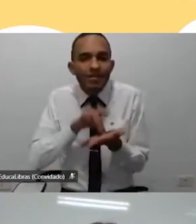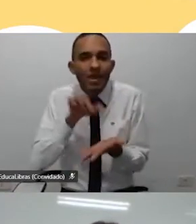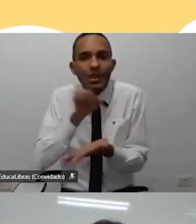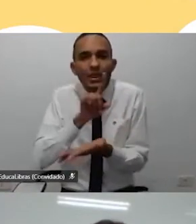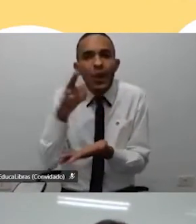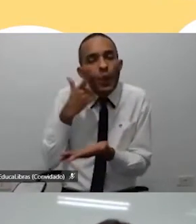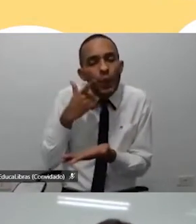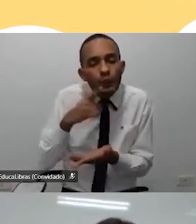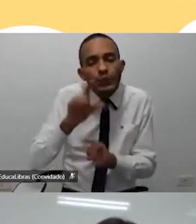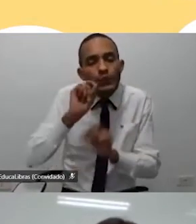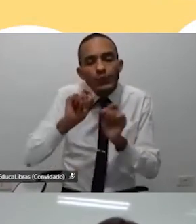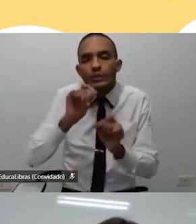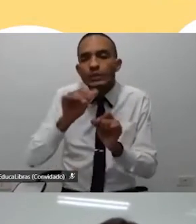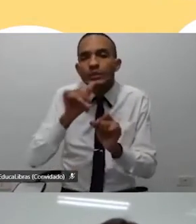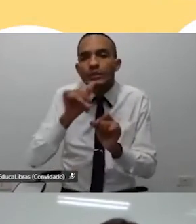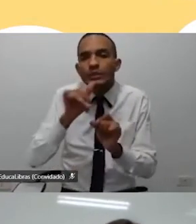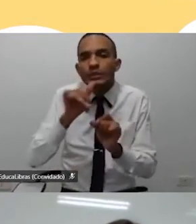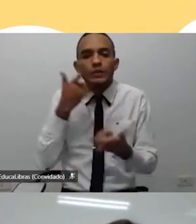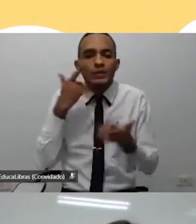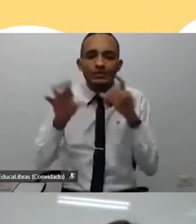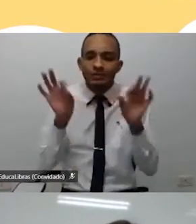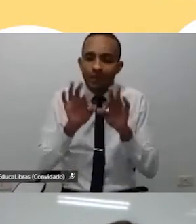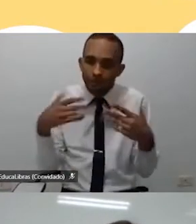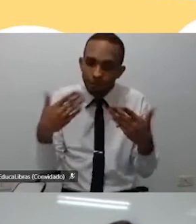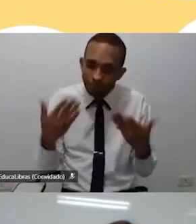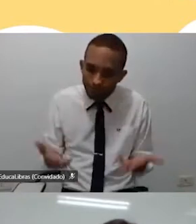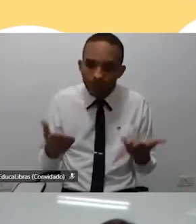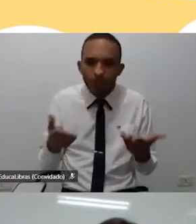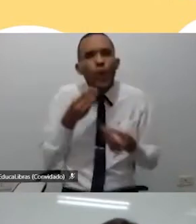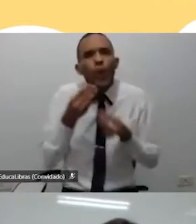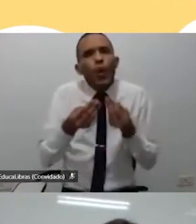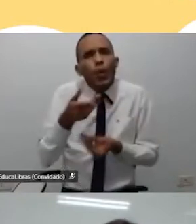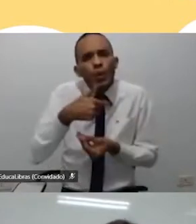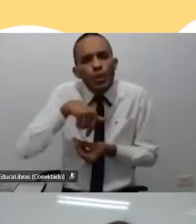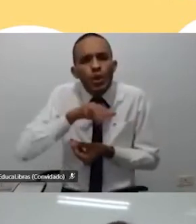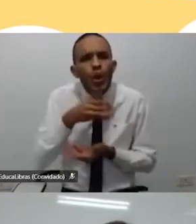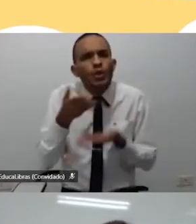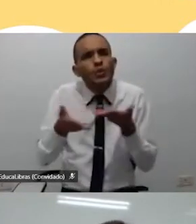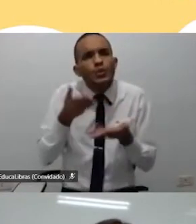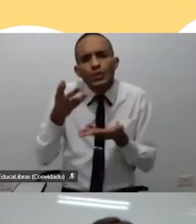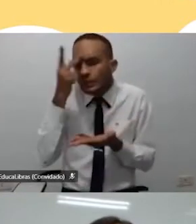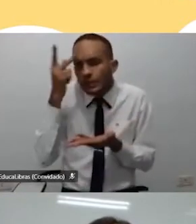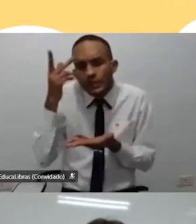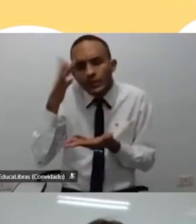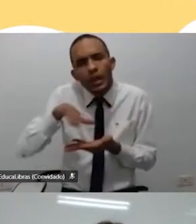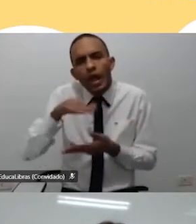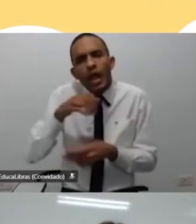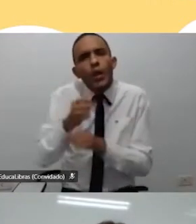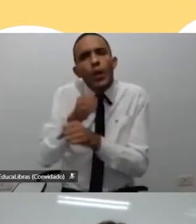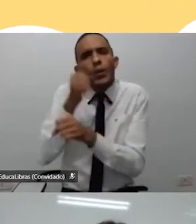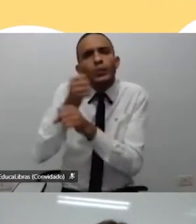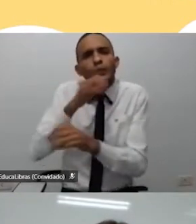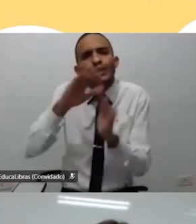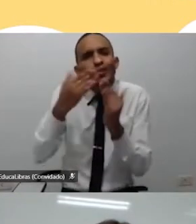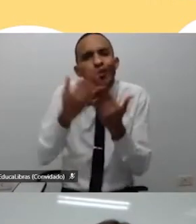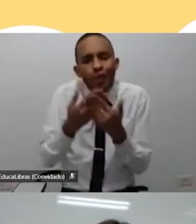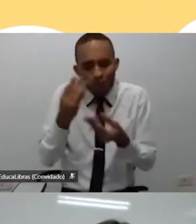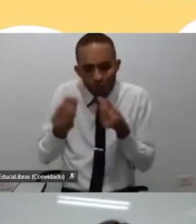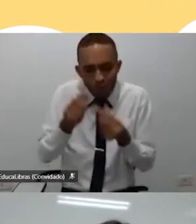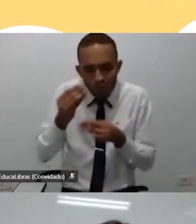conseguindo dar conta de nada, então como é que eu trago essa pessoa para construir essa escola,